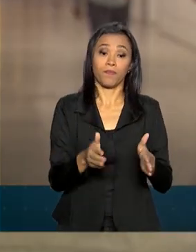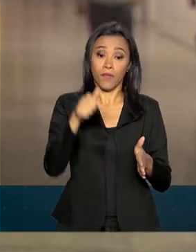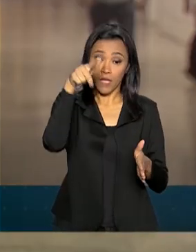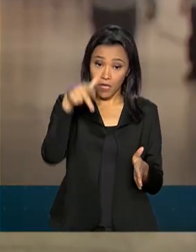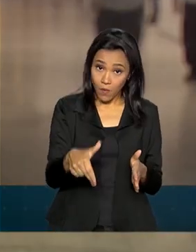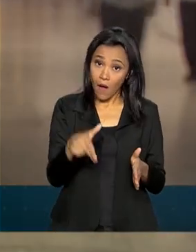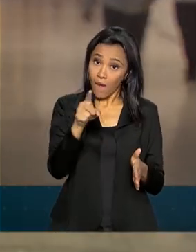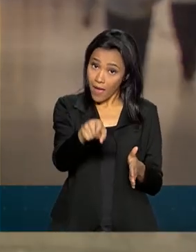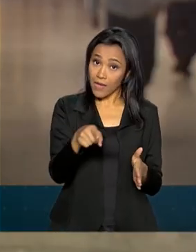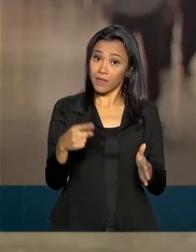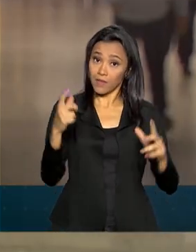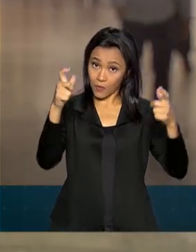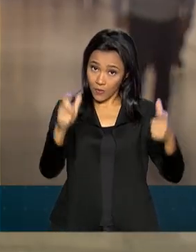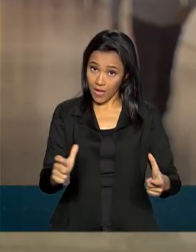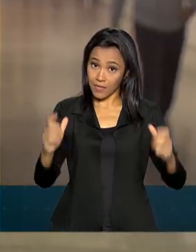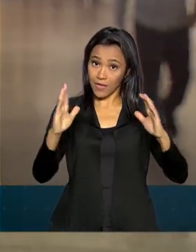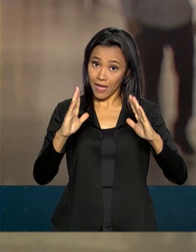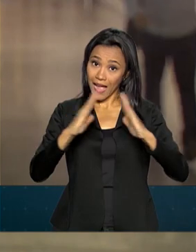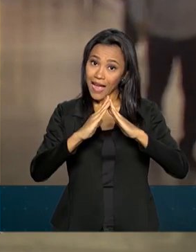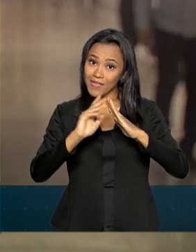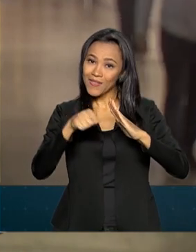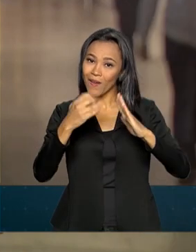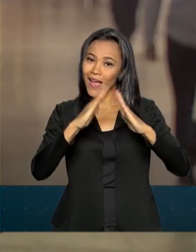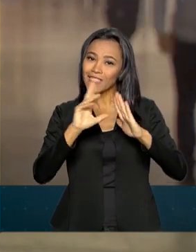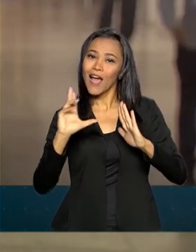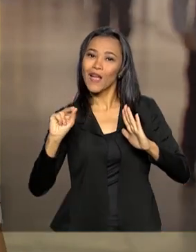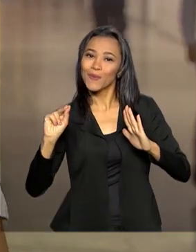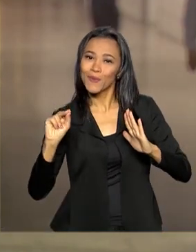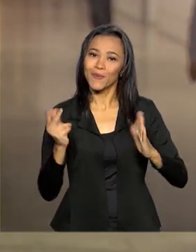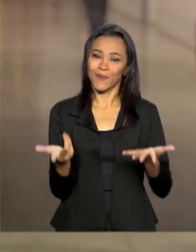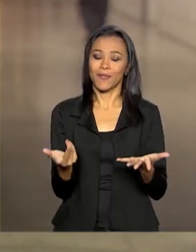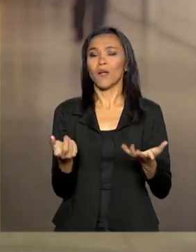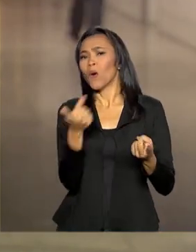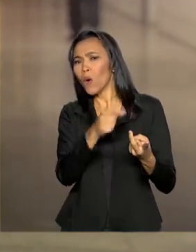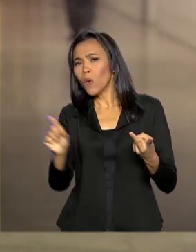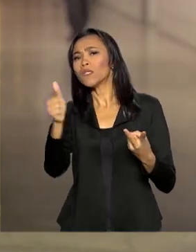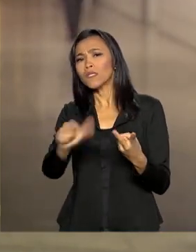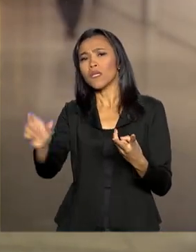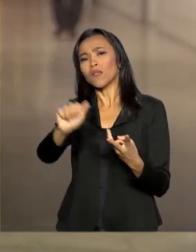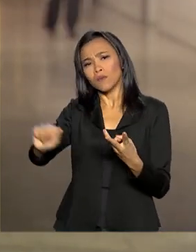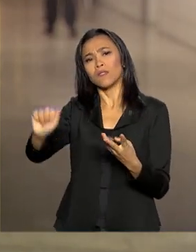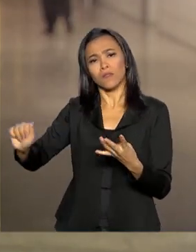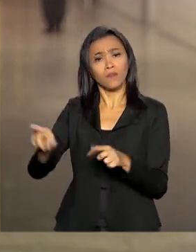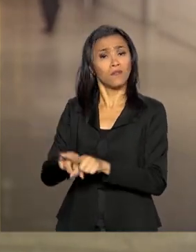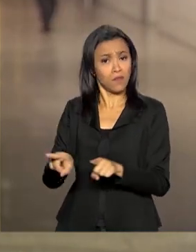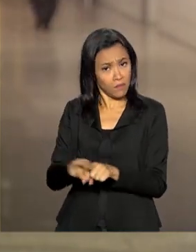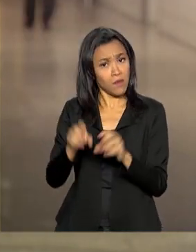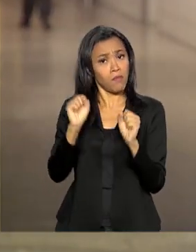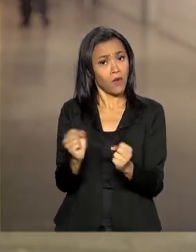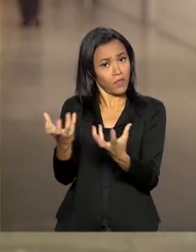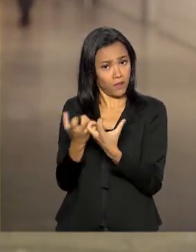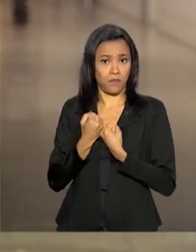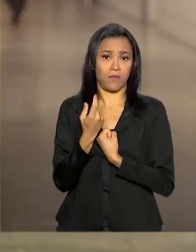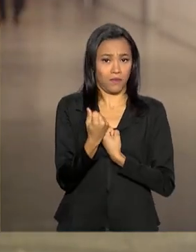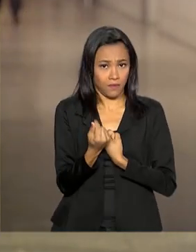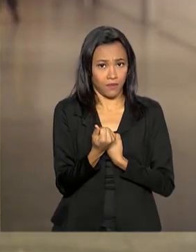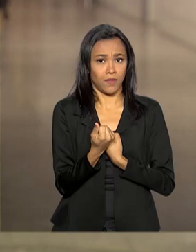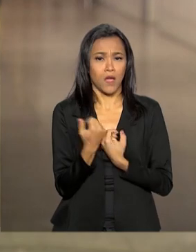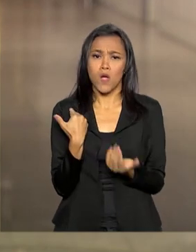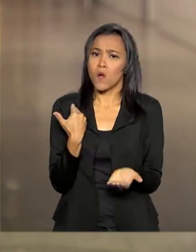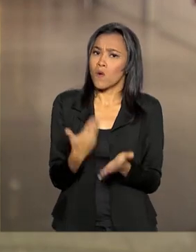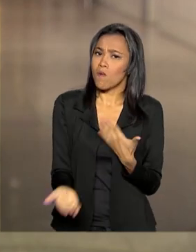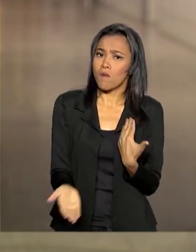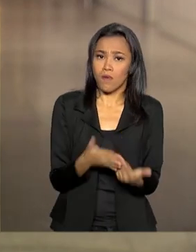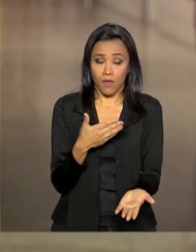Azul recebe doações do Imposto de Renda à pessoa física, outras instituições também podem receber. Qualquer